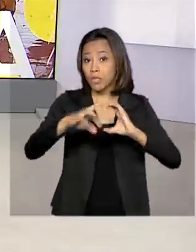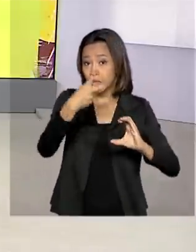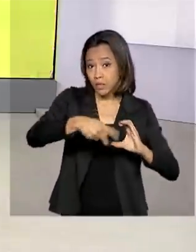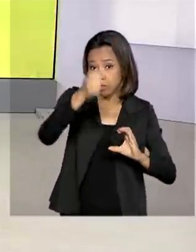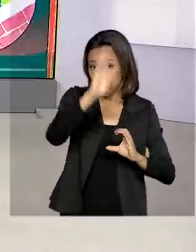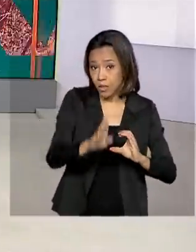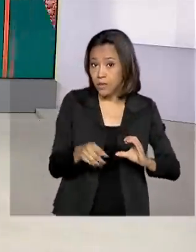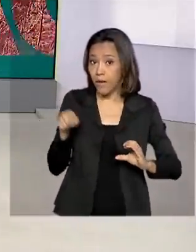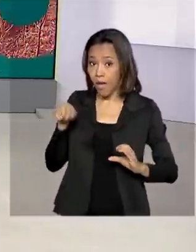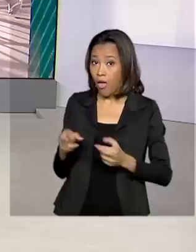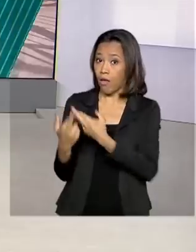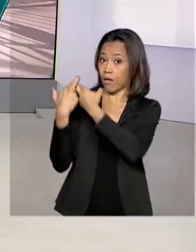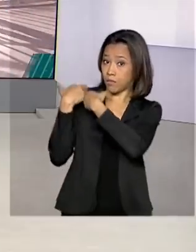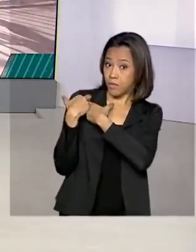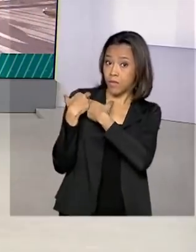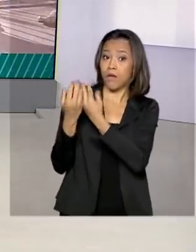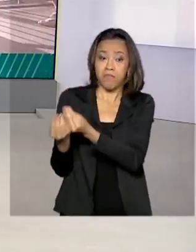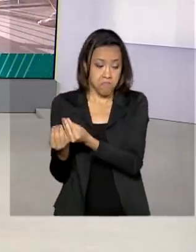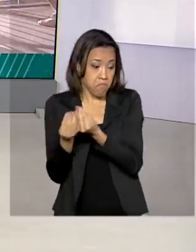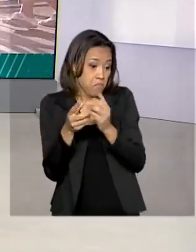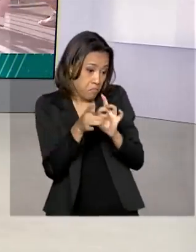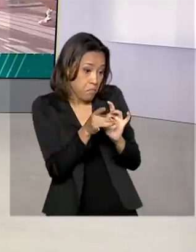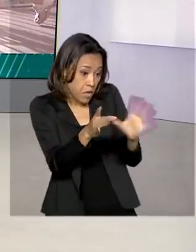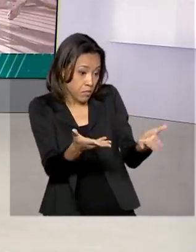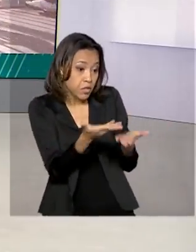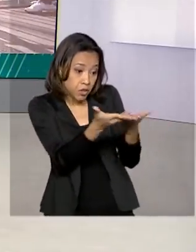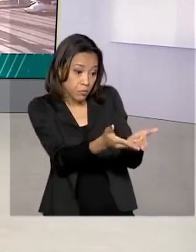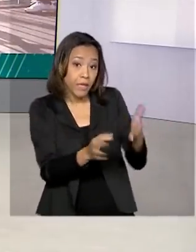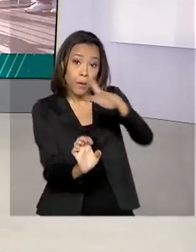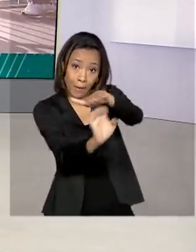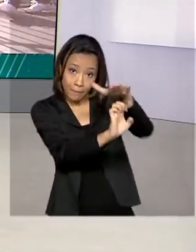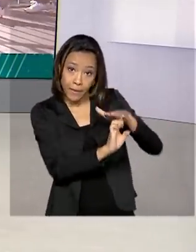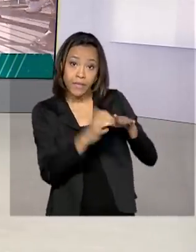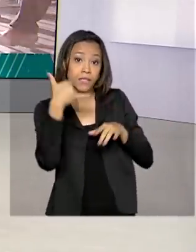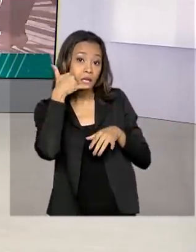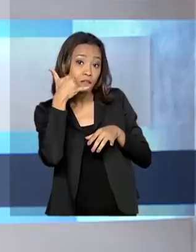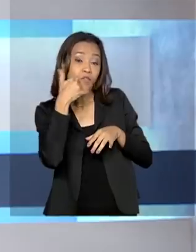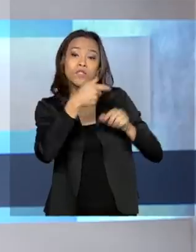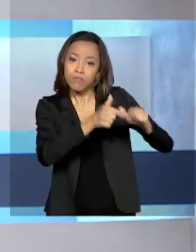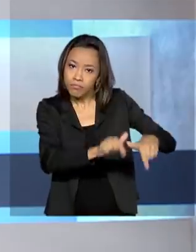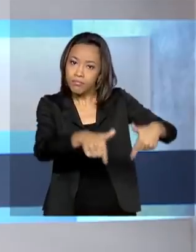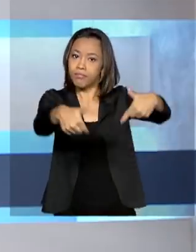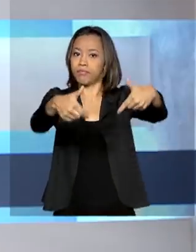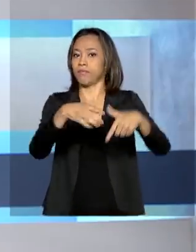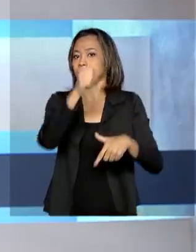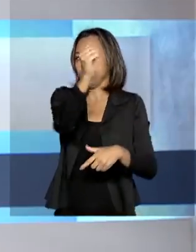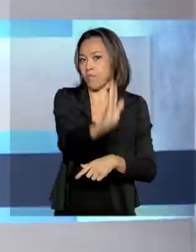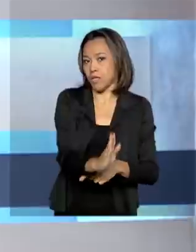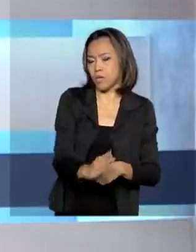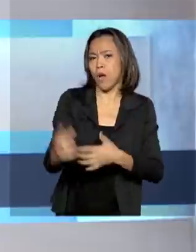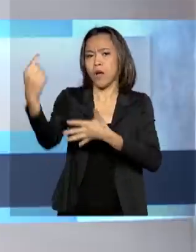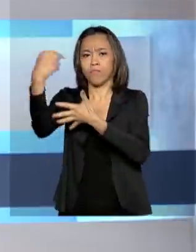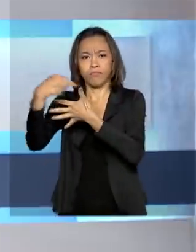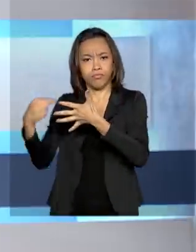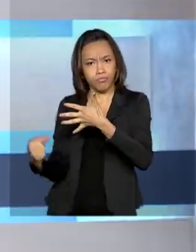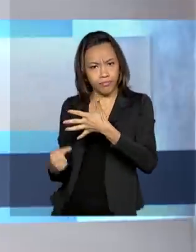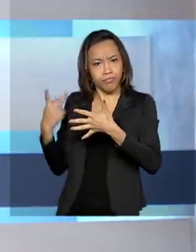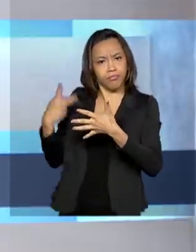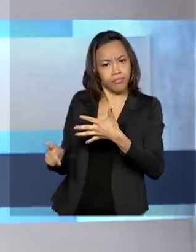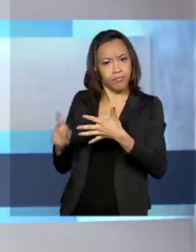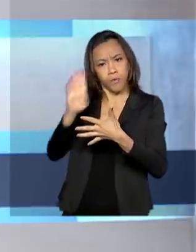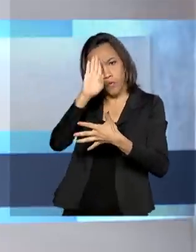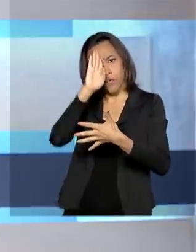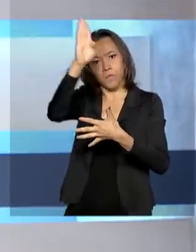por exemplo, por dar outorga para que uma empresa de telefonia atue no país. Entre as prioridades da Anatel para os